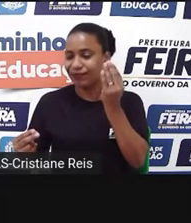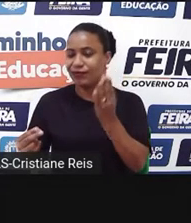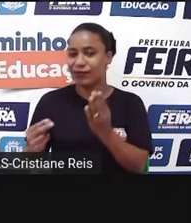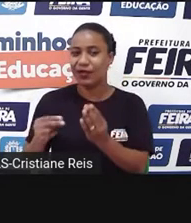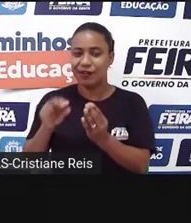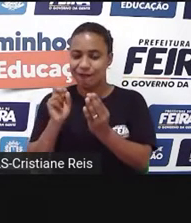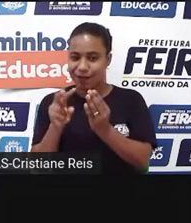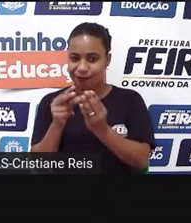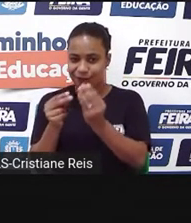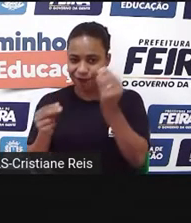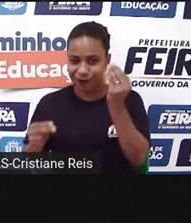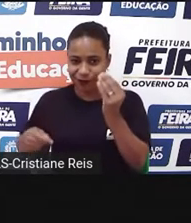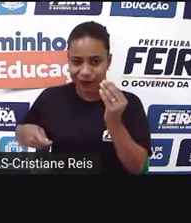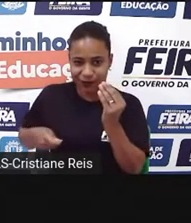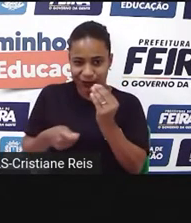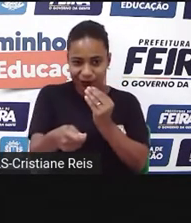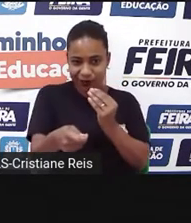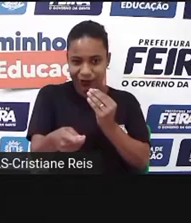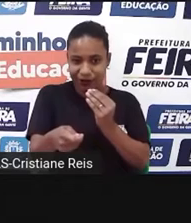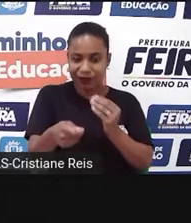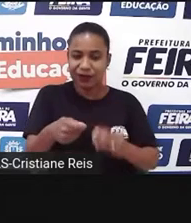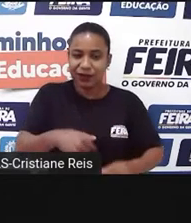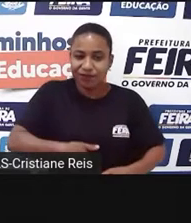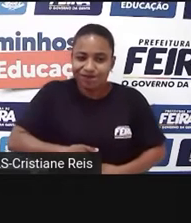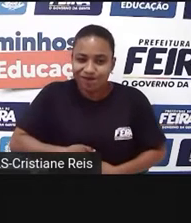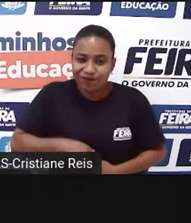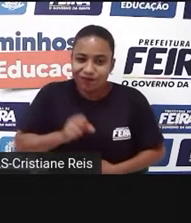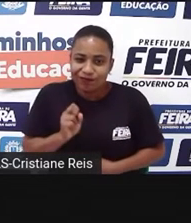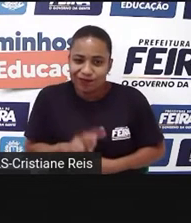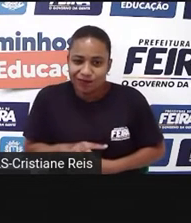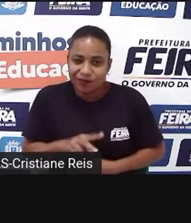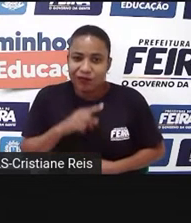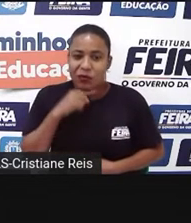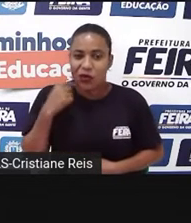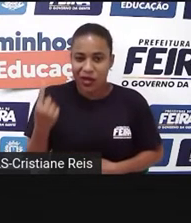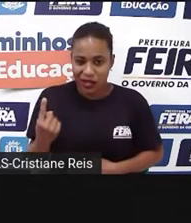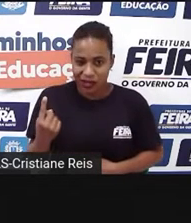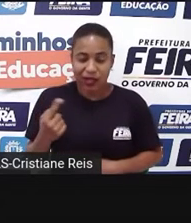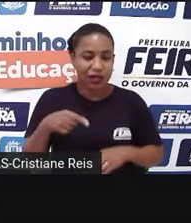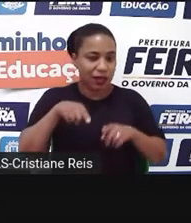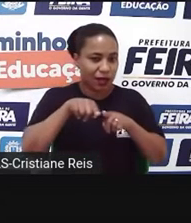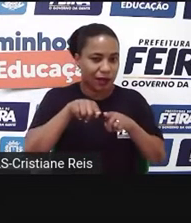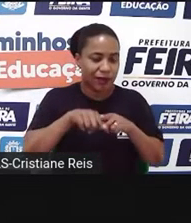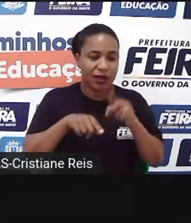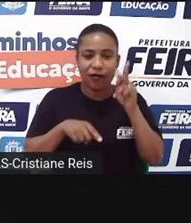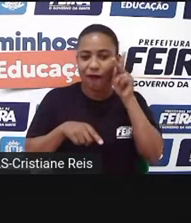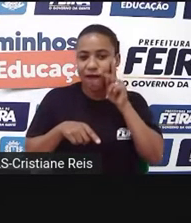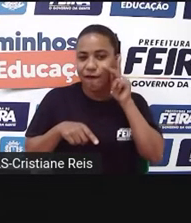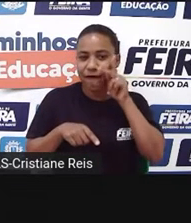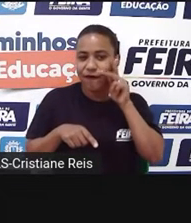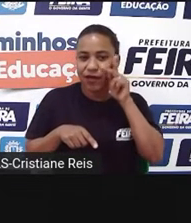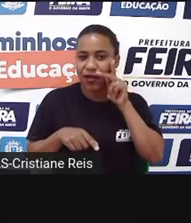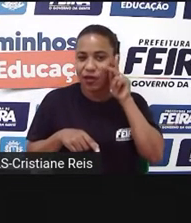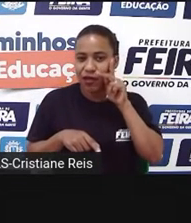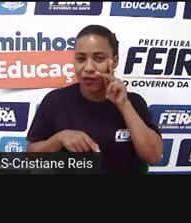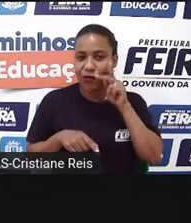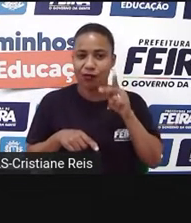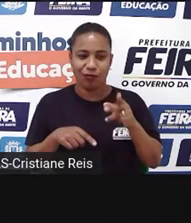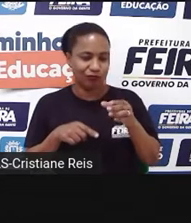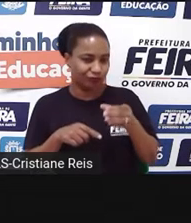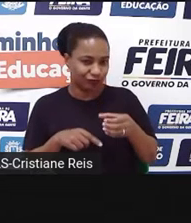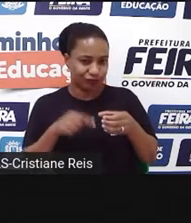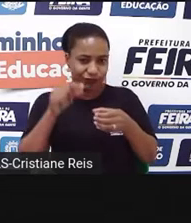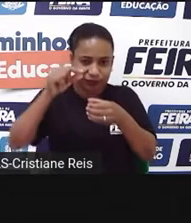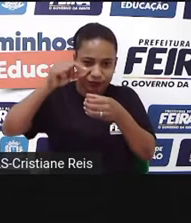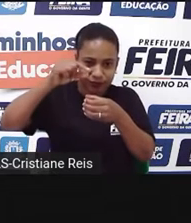no momento da comemoração, ele tomaria o vinho e morreria de qualquer maneira. Então, para garantir a morte de Hamlet, a